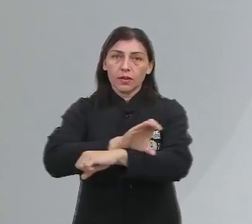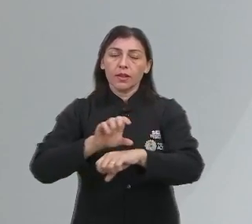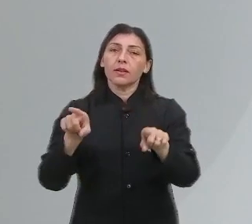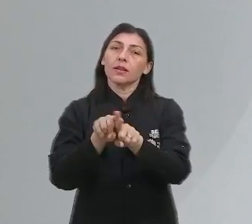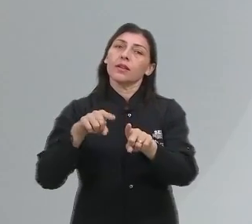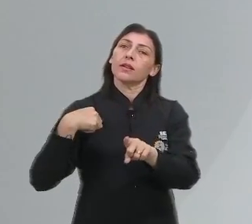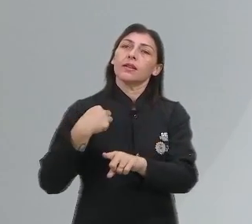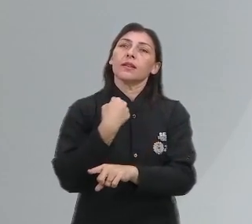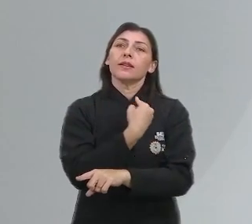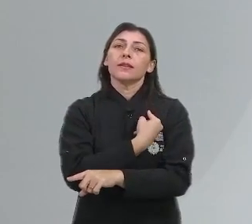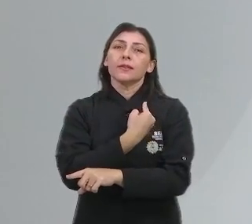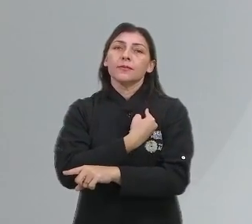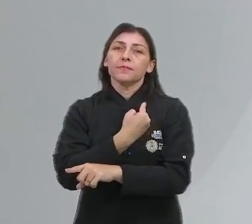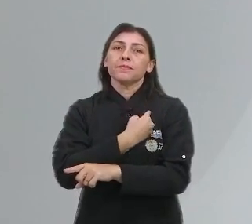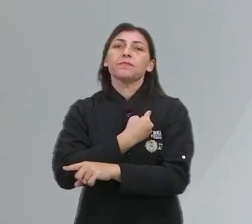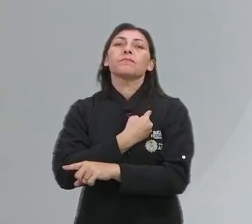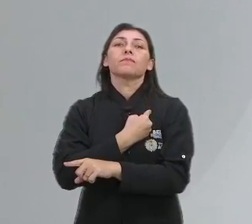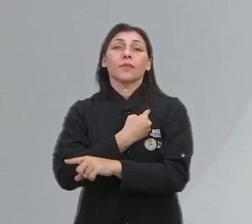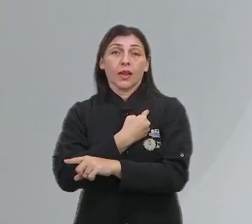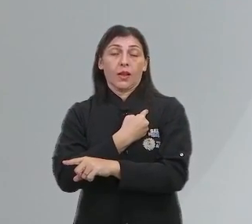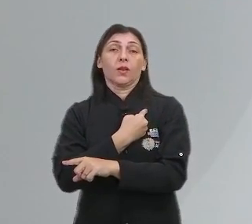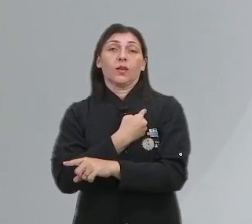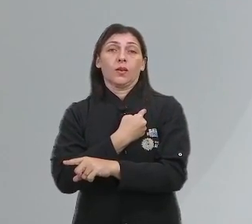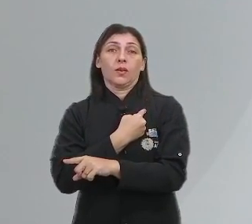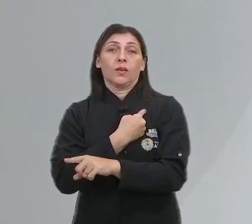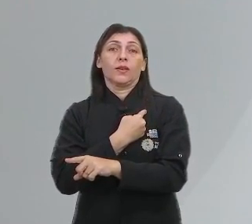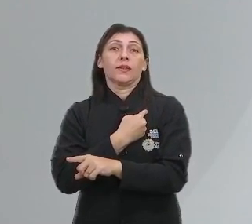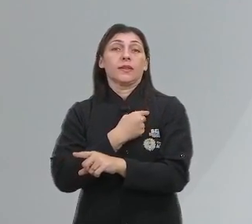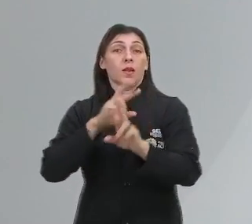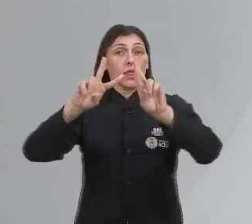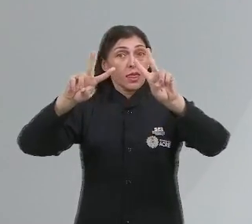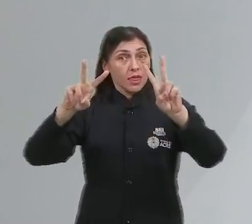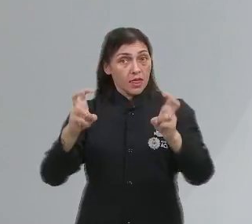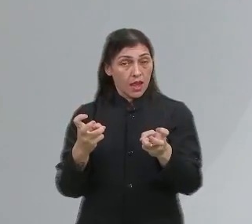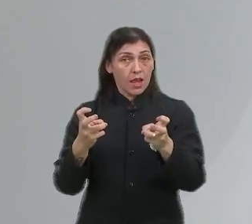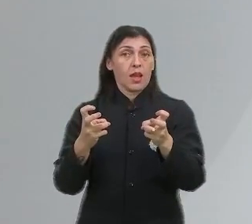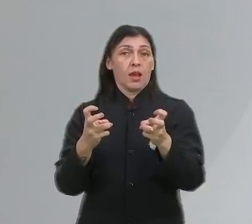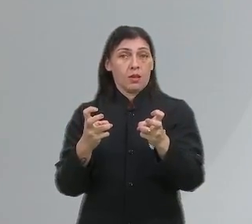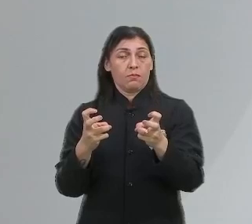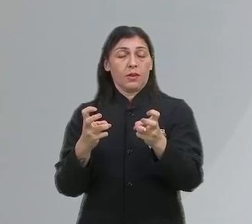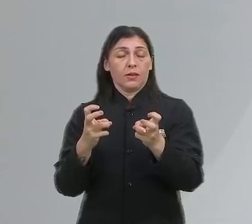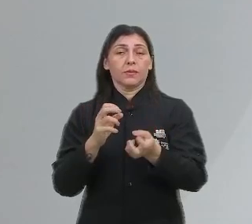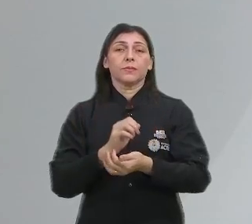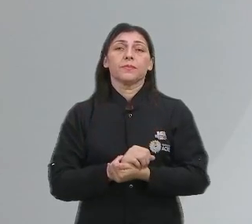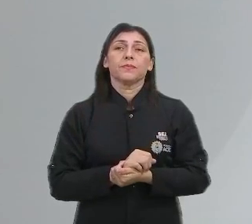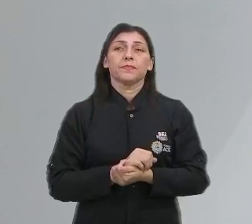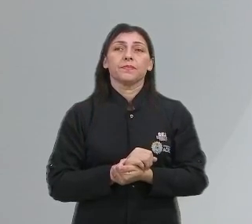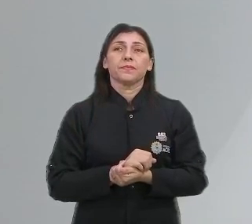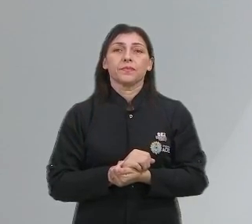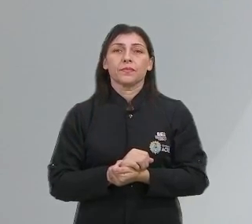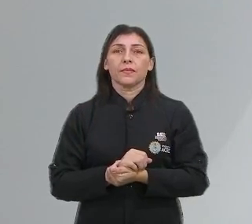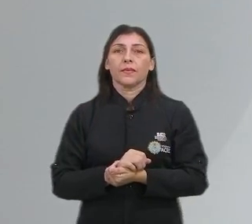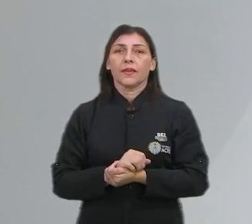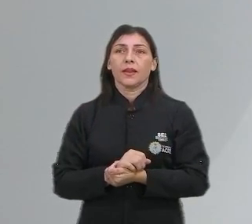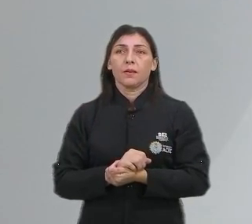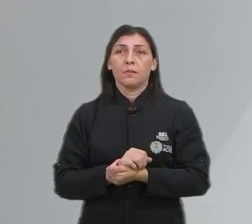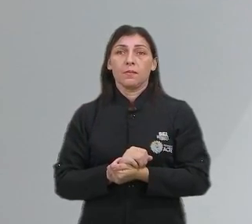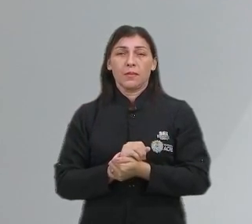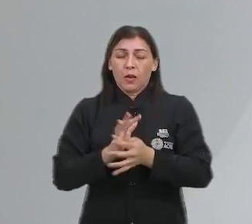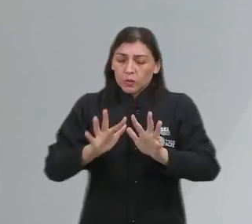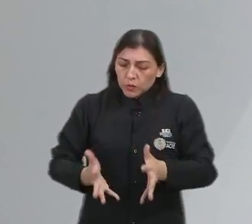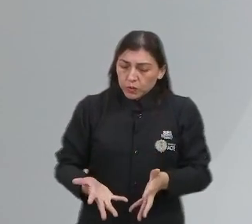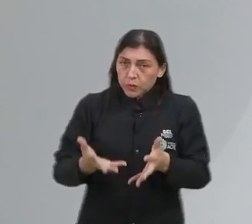é o nosso cerne da nossa unidade temática, né? Ela está ali no centro, galera. Então, para